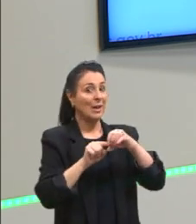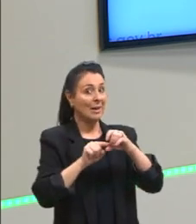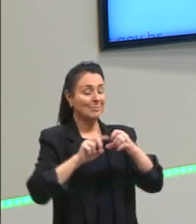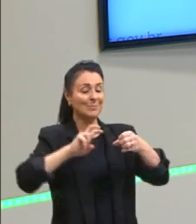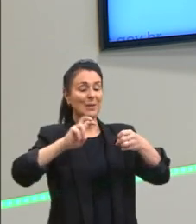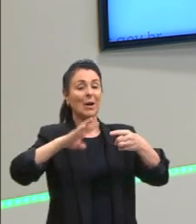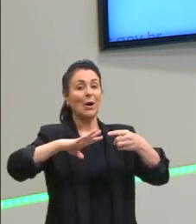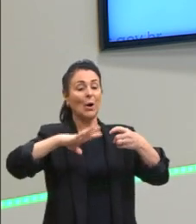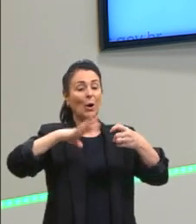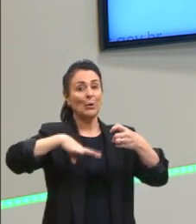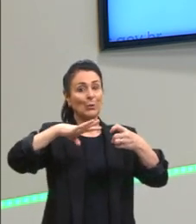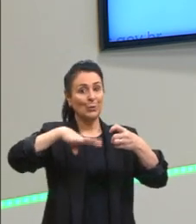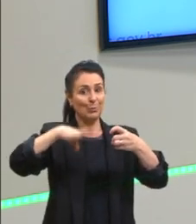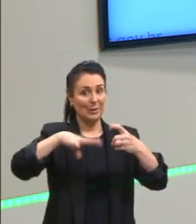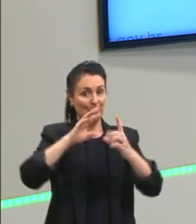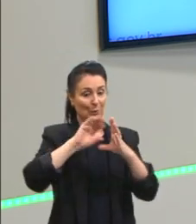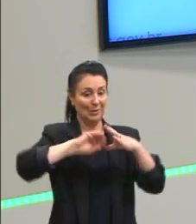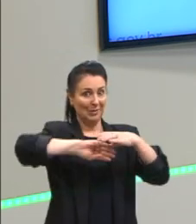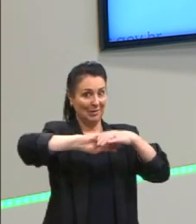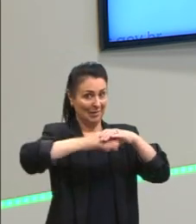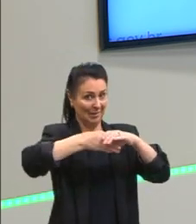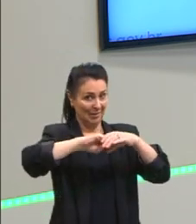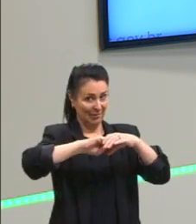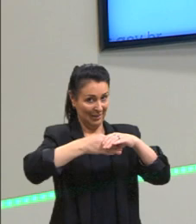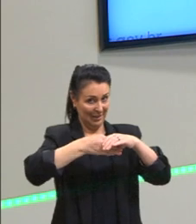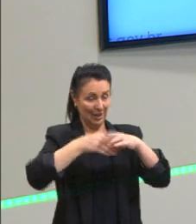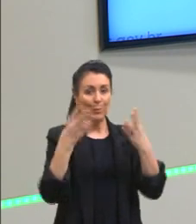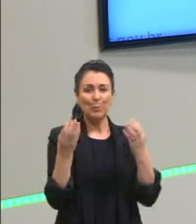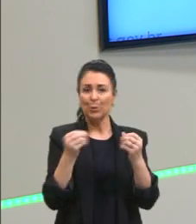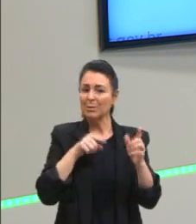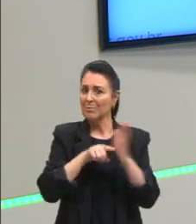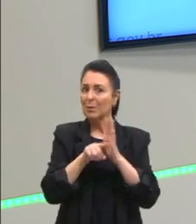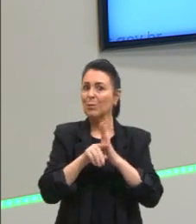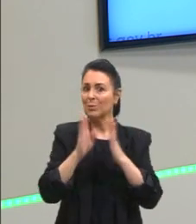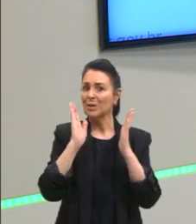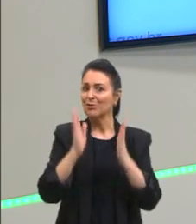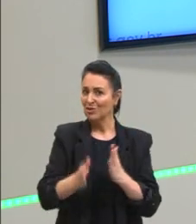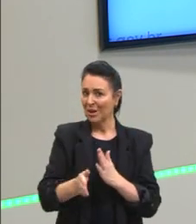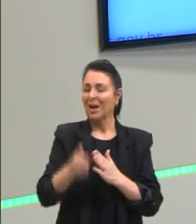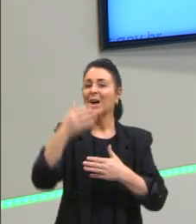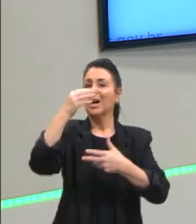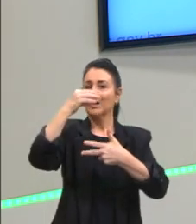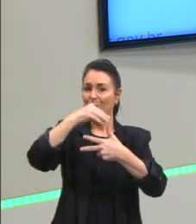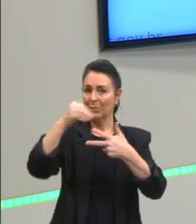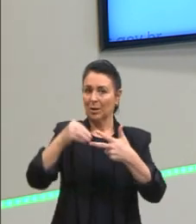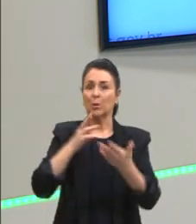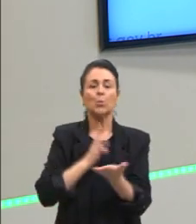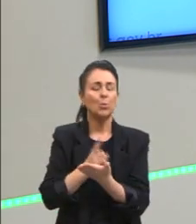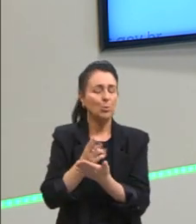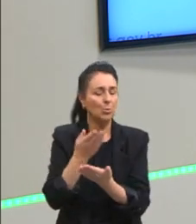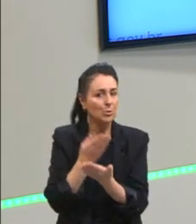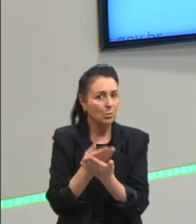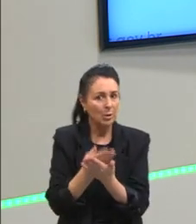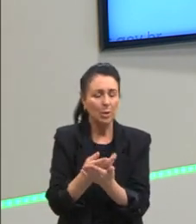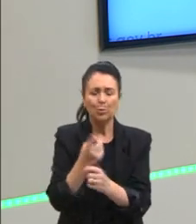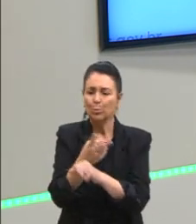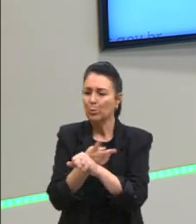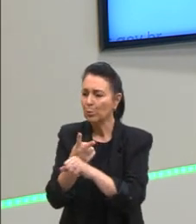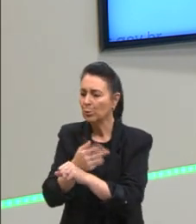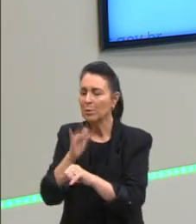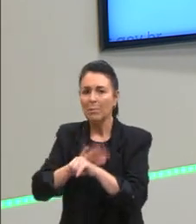várias questões de Enem já se reportaram a isso. Tá legal? Eu desafio você continue estudando, busque outras informações,